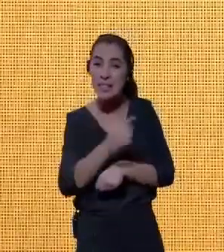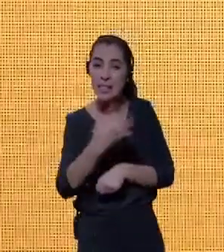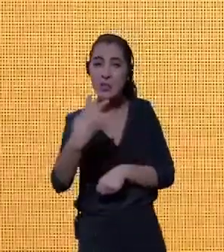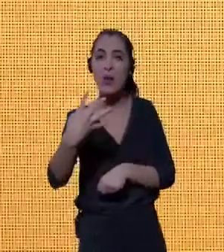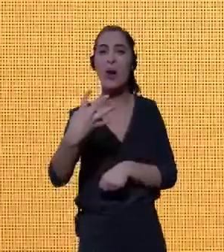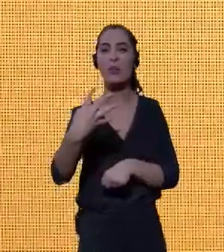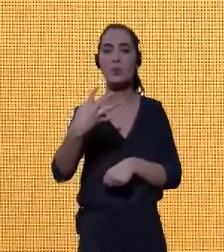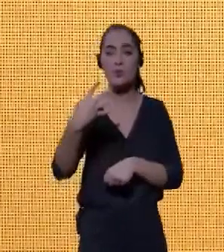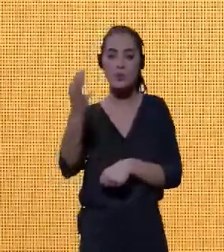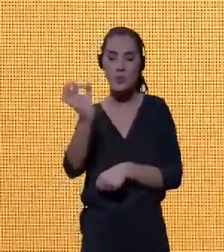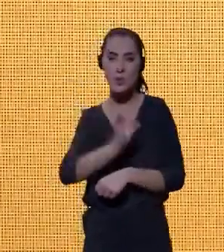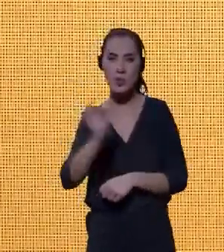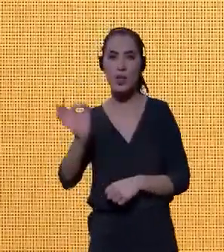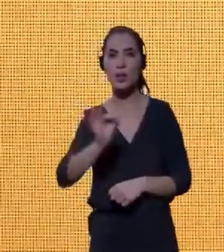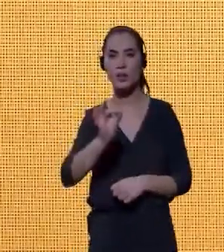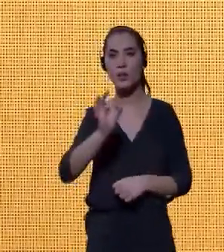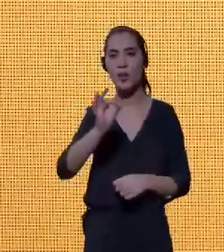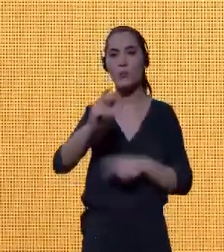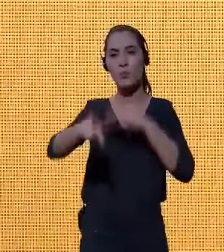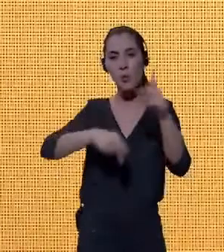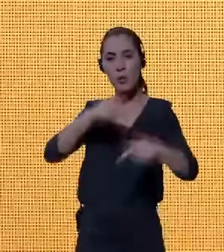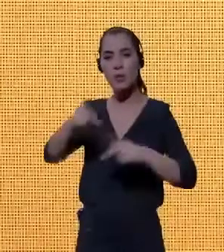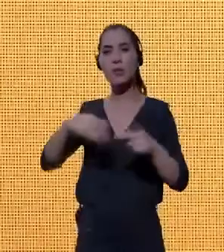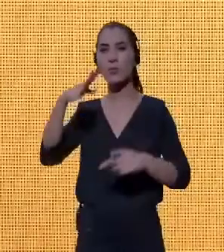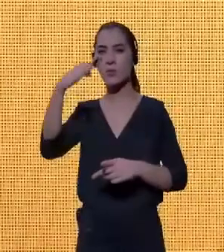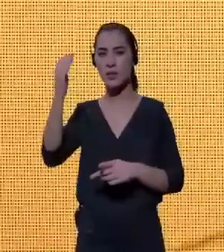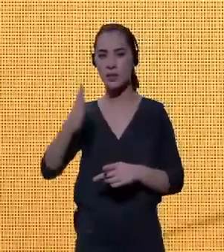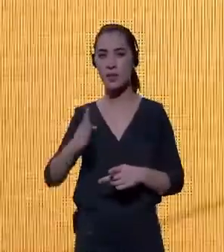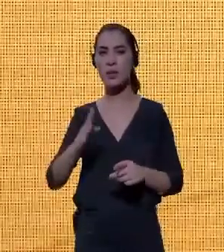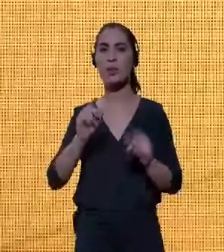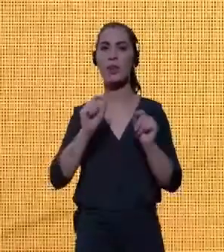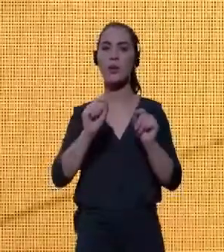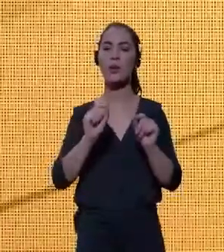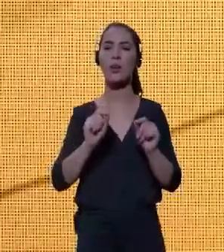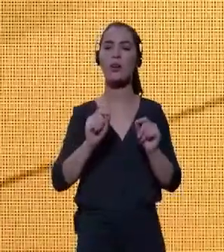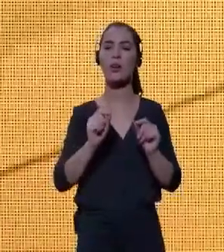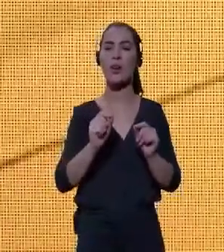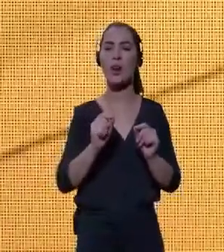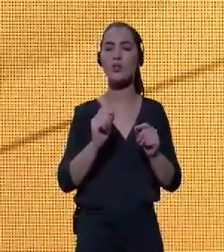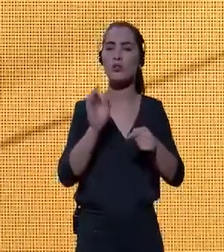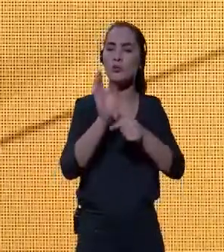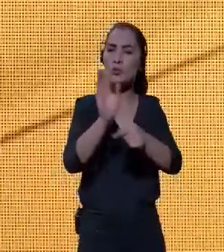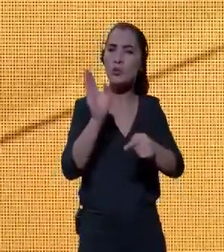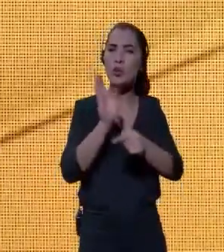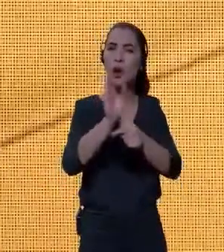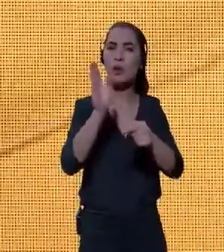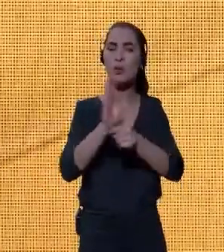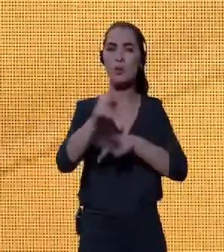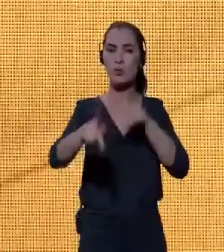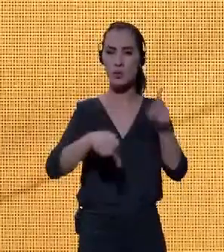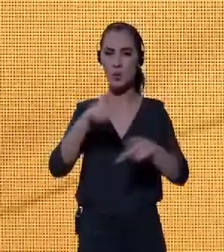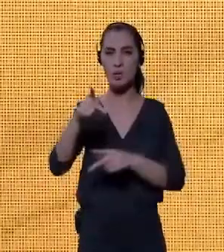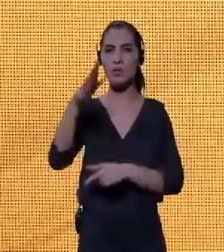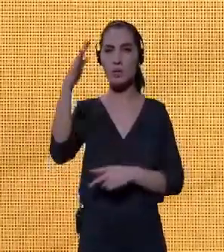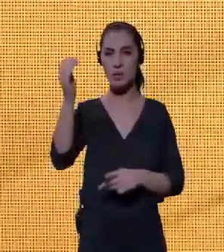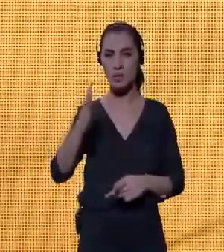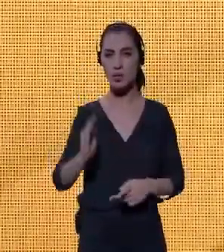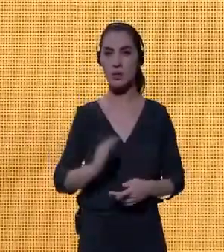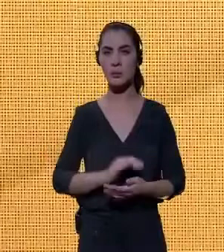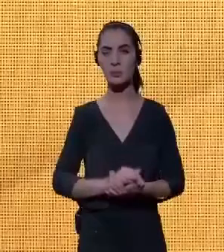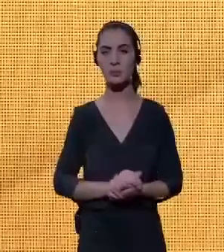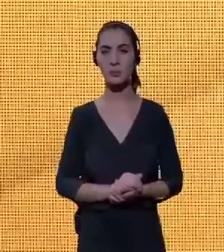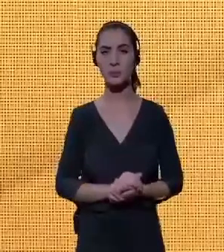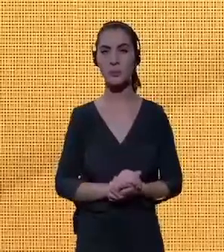atuando de maneira bastante heróica nesse momento de COVID. E, nesse sentido, nós fazemos a referência, e isso